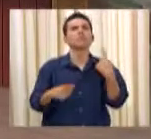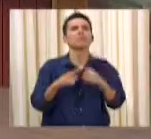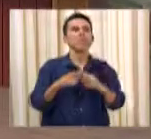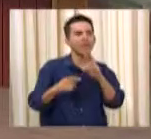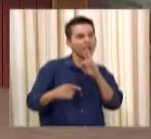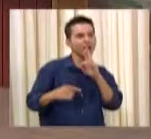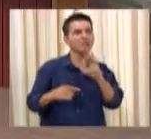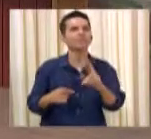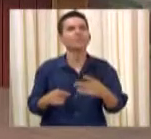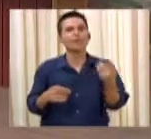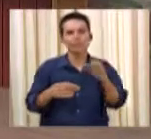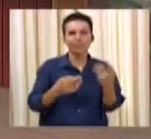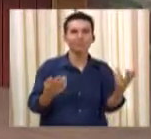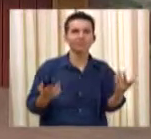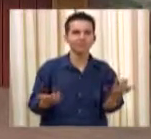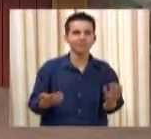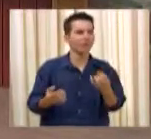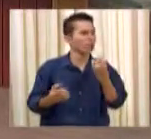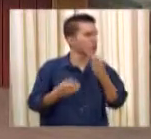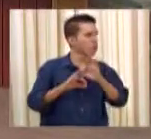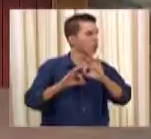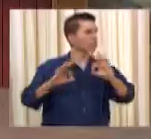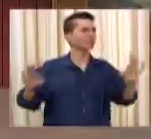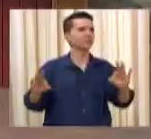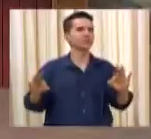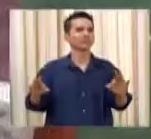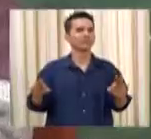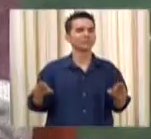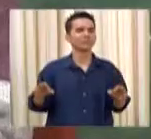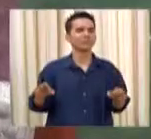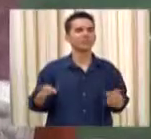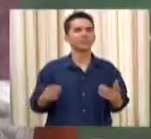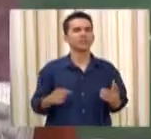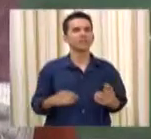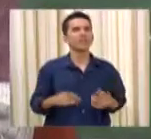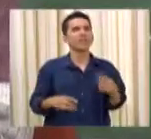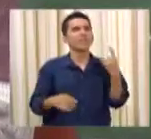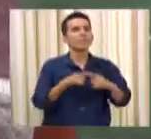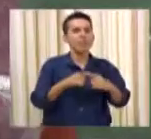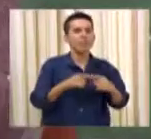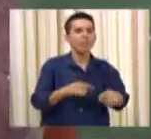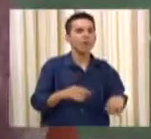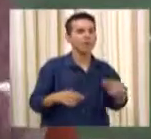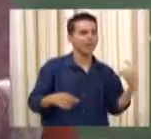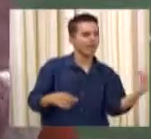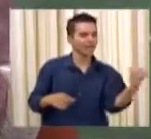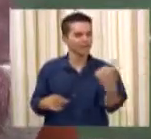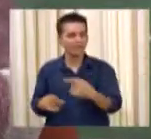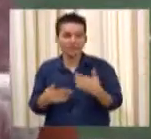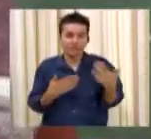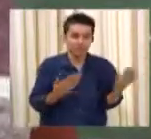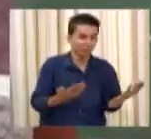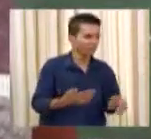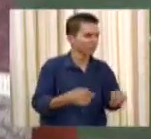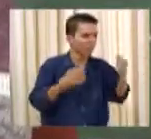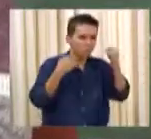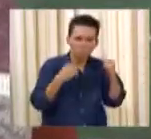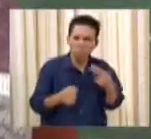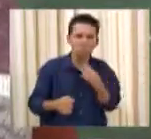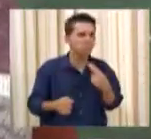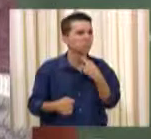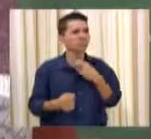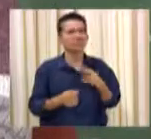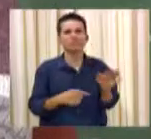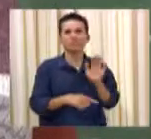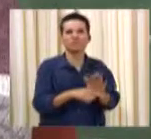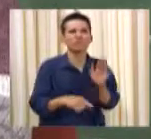boa. A gente não deve desestimular ninguém. Porque a resposta, igual a Mariana falou, quando é colocado,